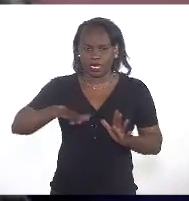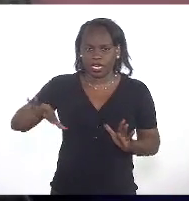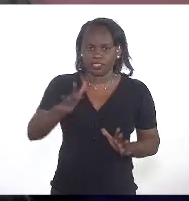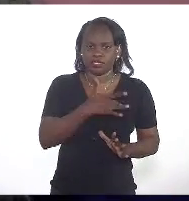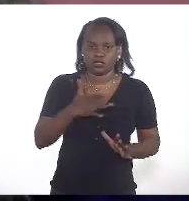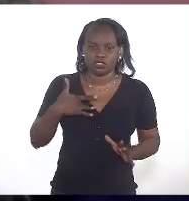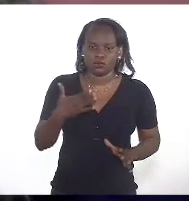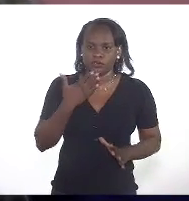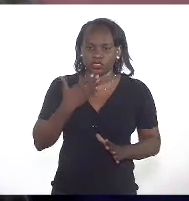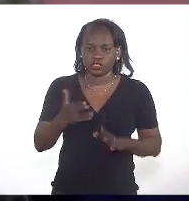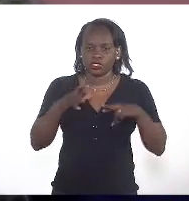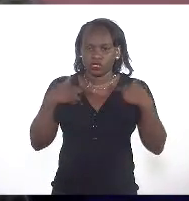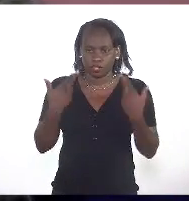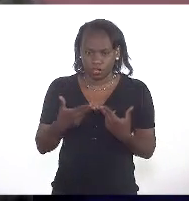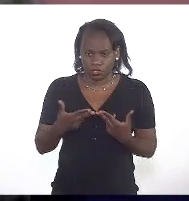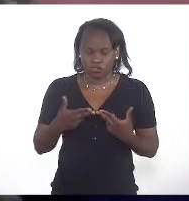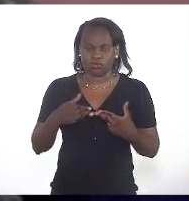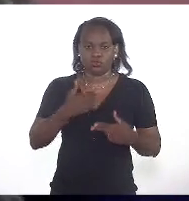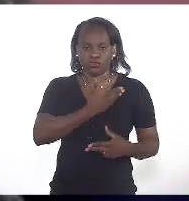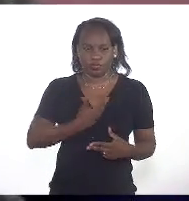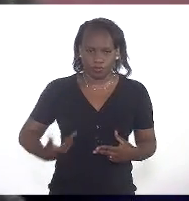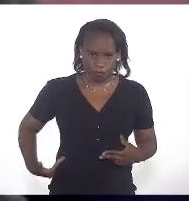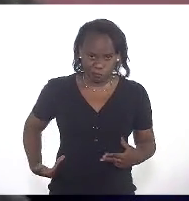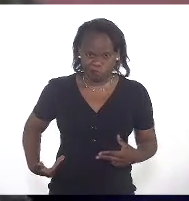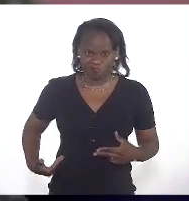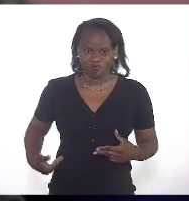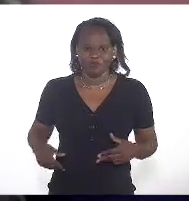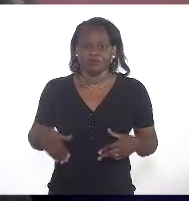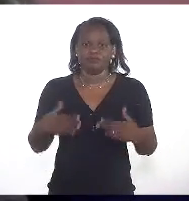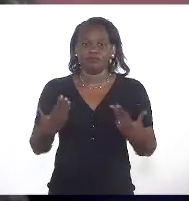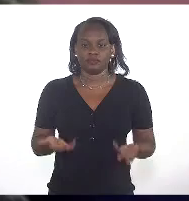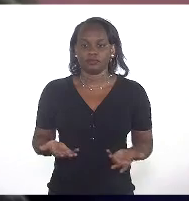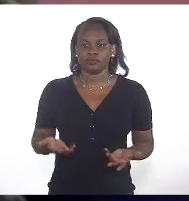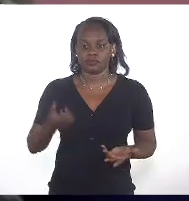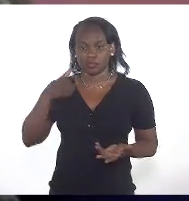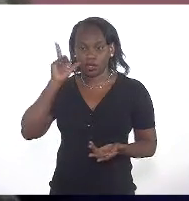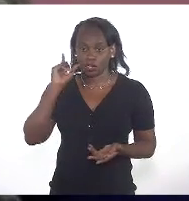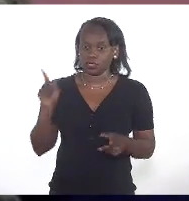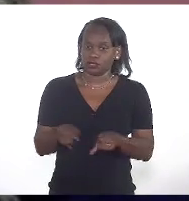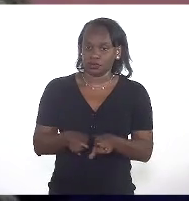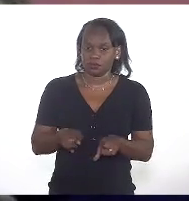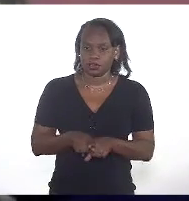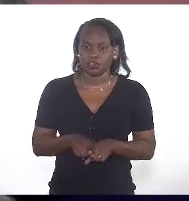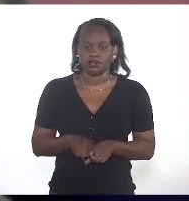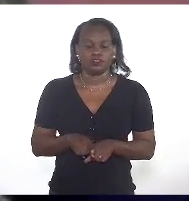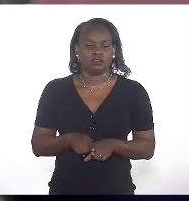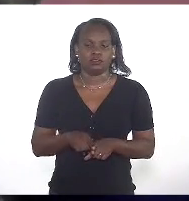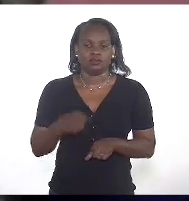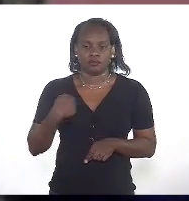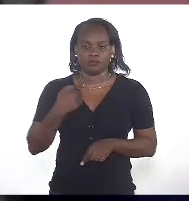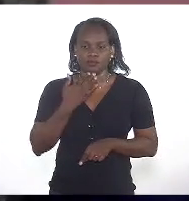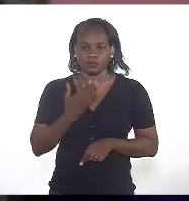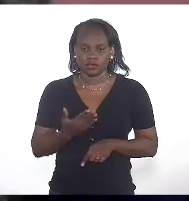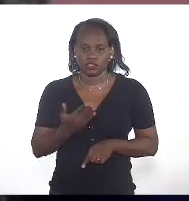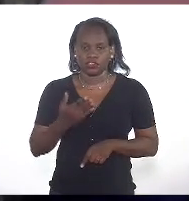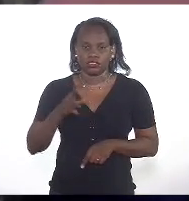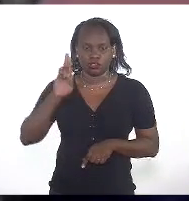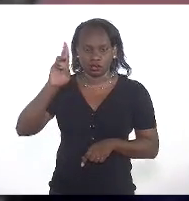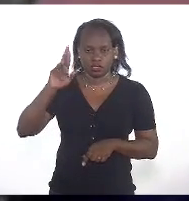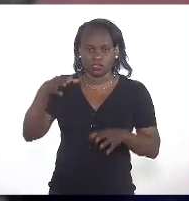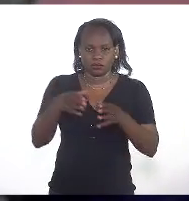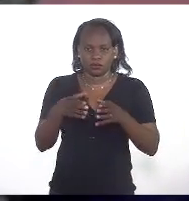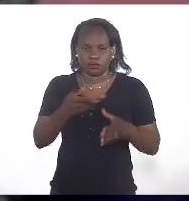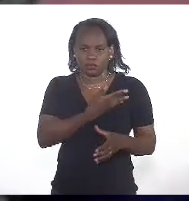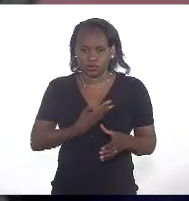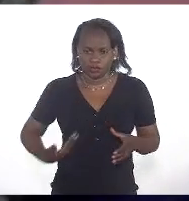audiência com o governador. E ontem também eu pedi ao líder do governo,